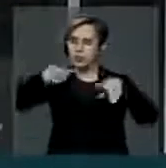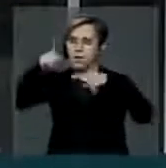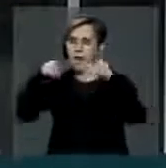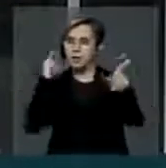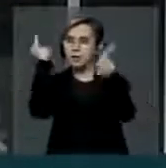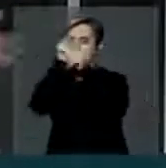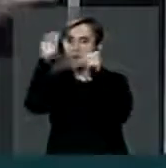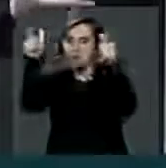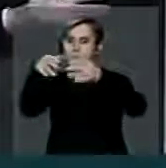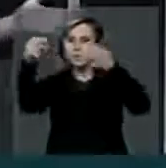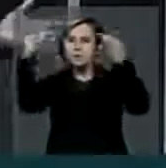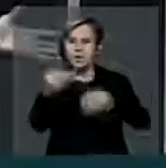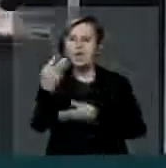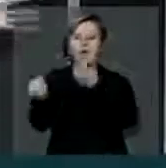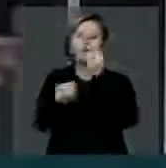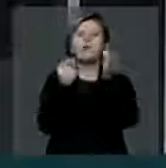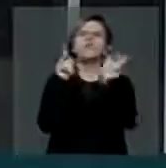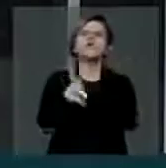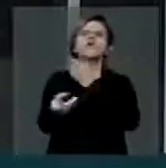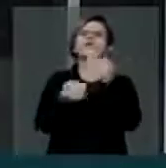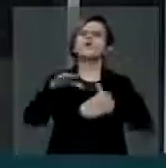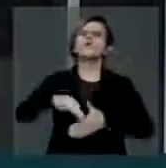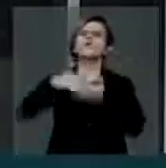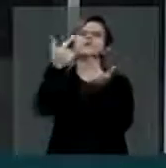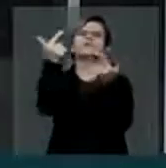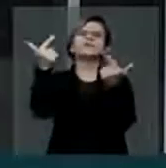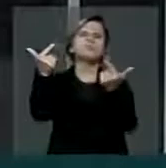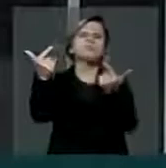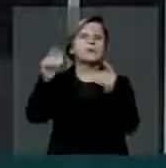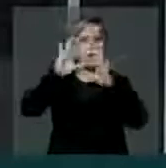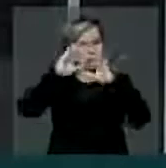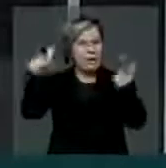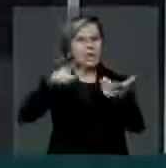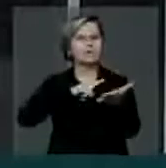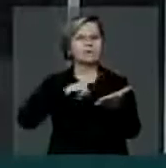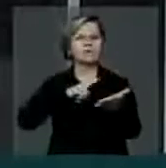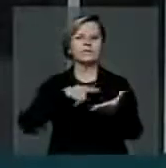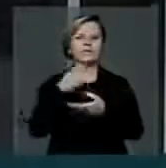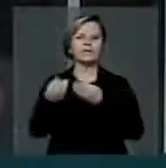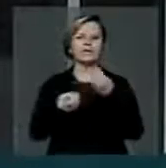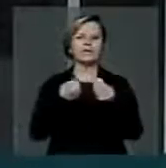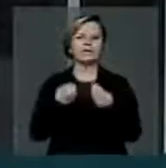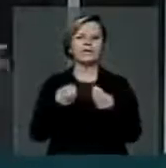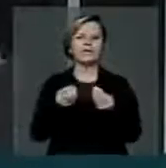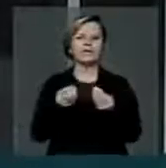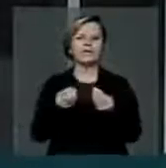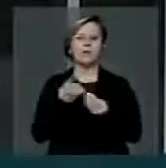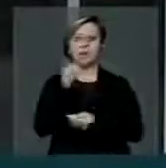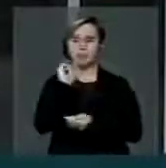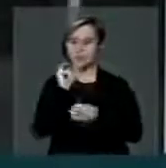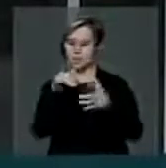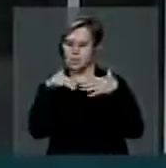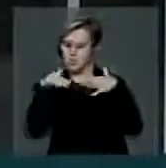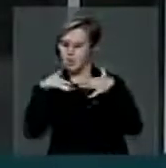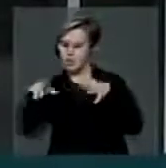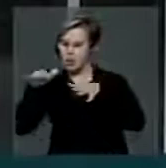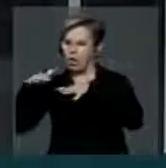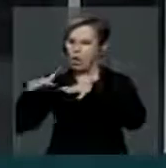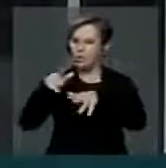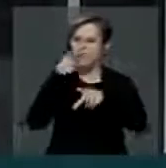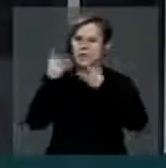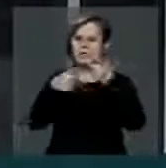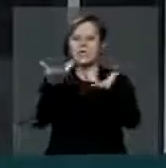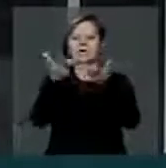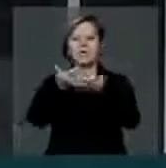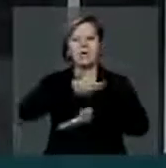onde eles definiram. Como é que não tem comando? Como é que não tem pauta? Se o movimento está dizendo que queremos